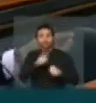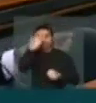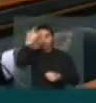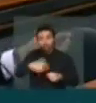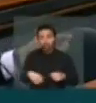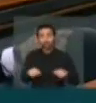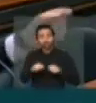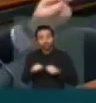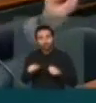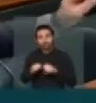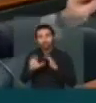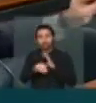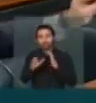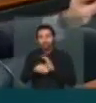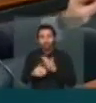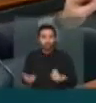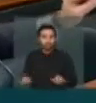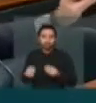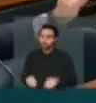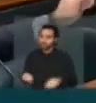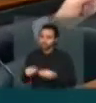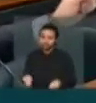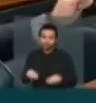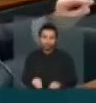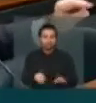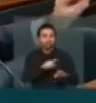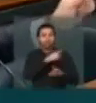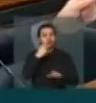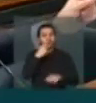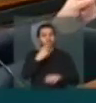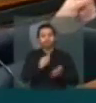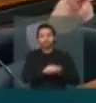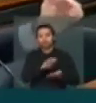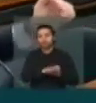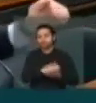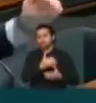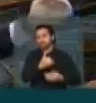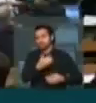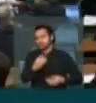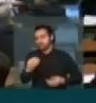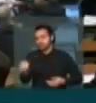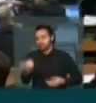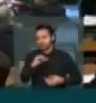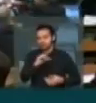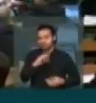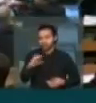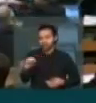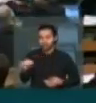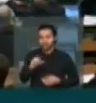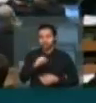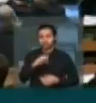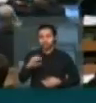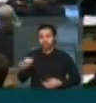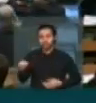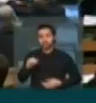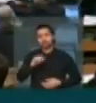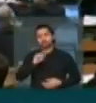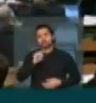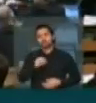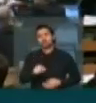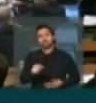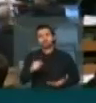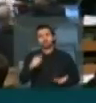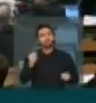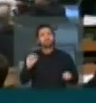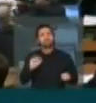aproveitar para perguntar o seguinte, o senhor sempre falou aqui, em multas de 600, 800, 900 mil, essa multa obedece uma gradação, tem um limite? Como